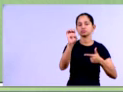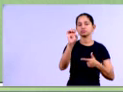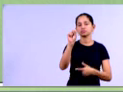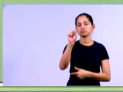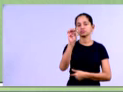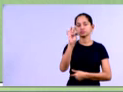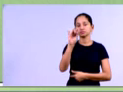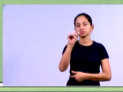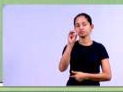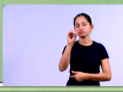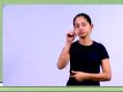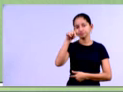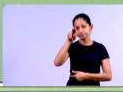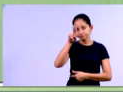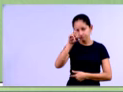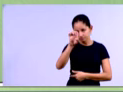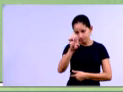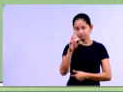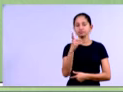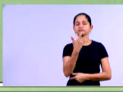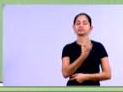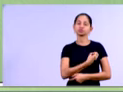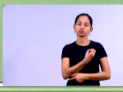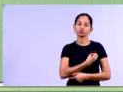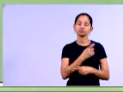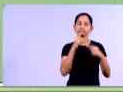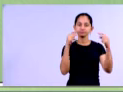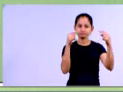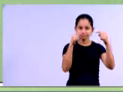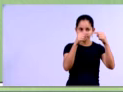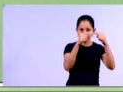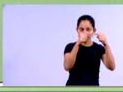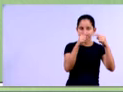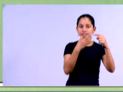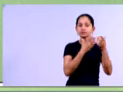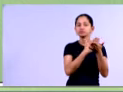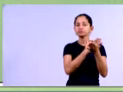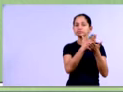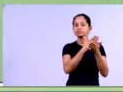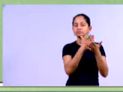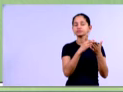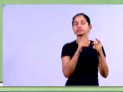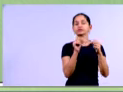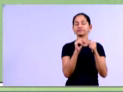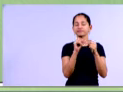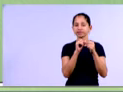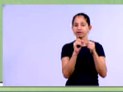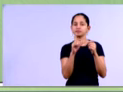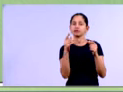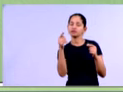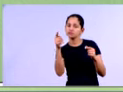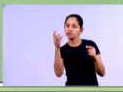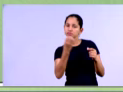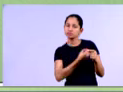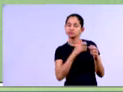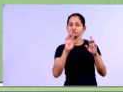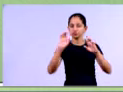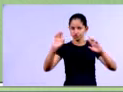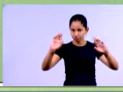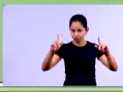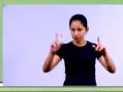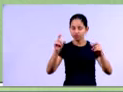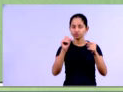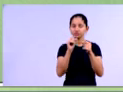2013 ela foi 751.206 e em 2012 1.039.435.